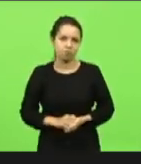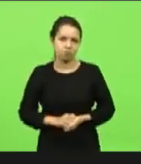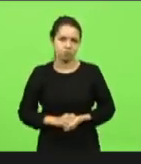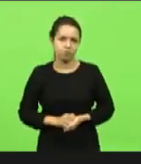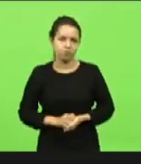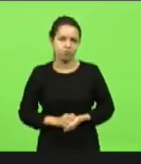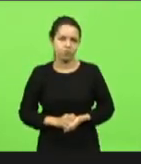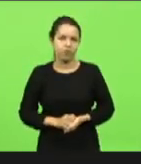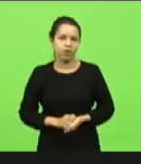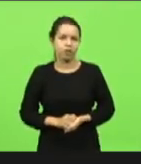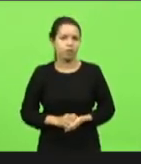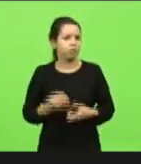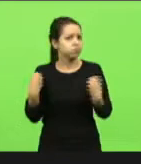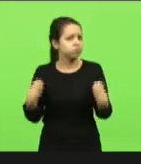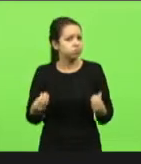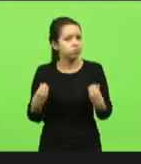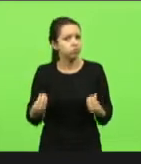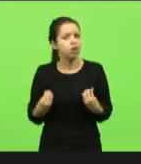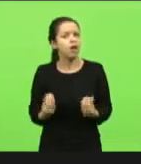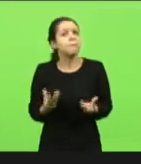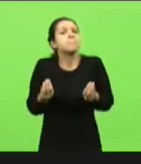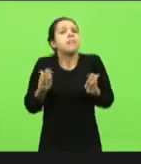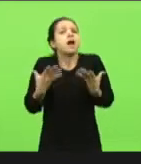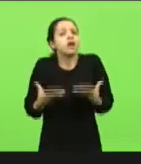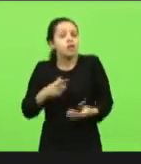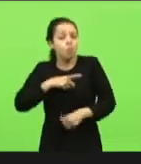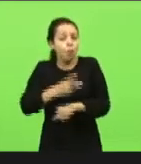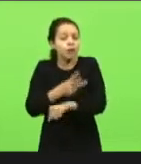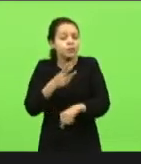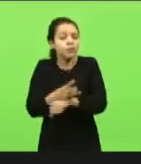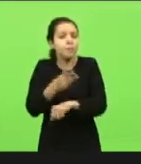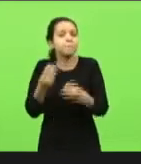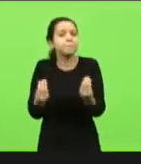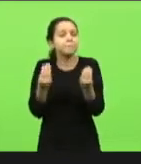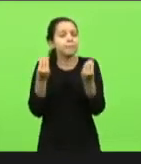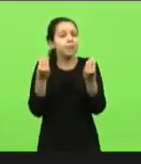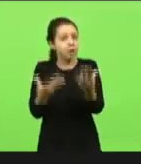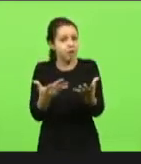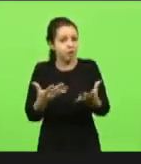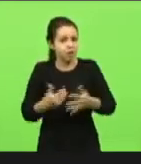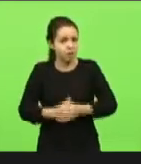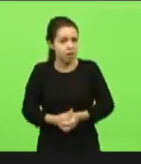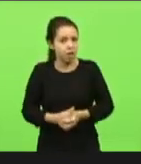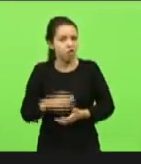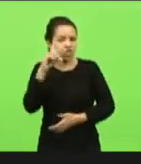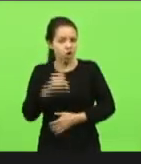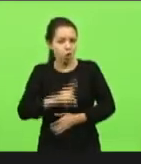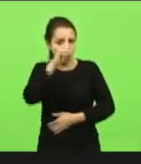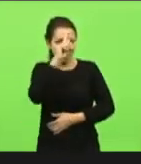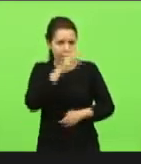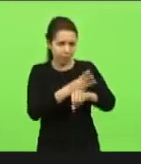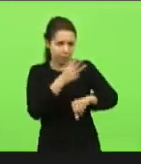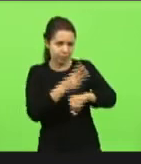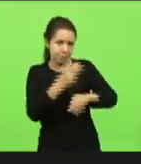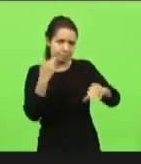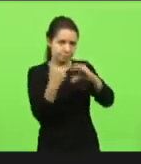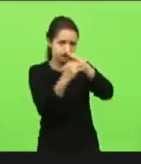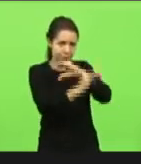putz grila pra que que existe o whatsapp é pro diretor do hospital mandar um whatsapp pro